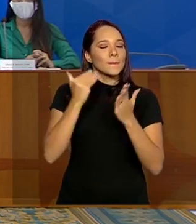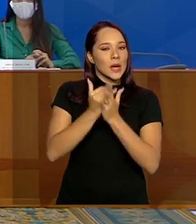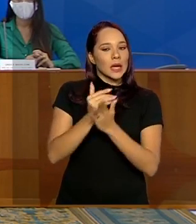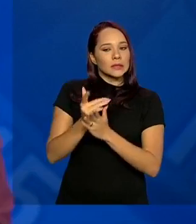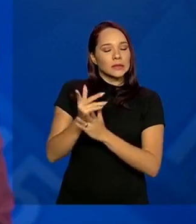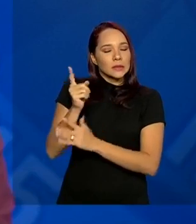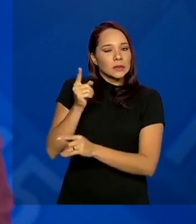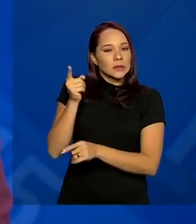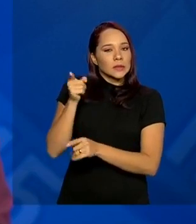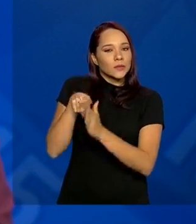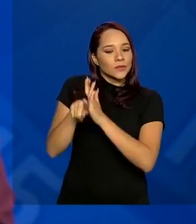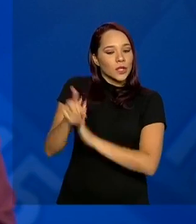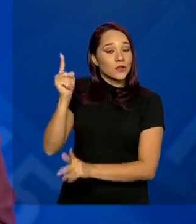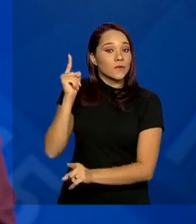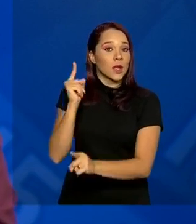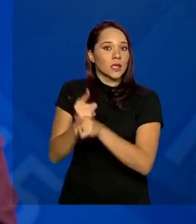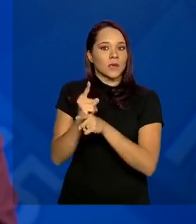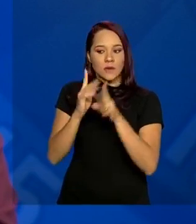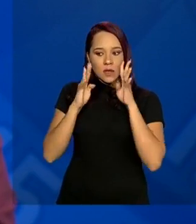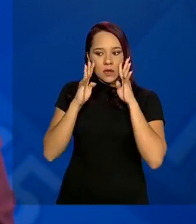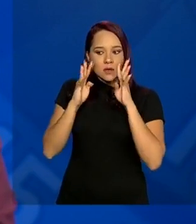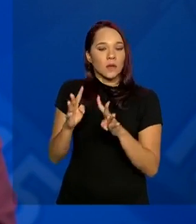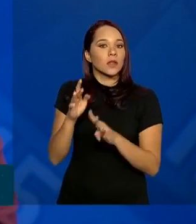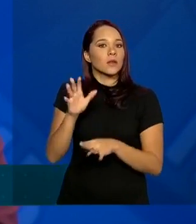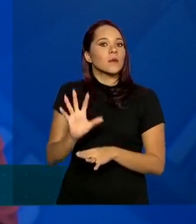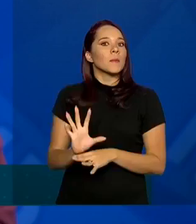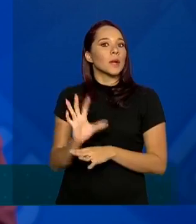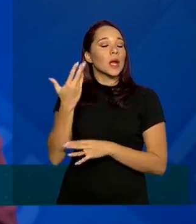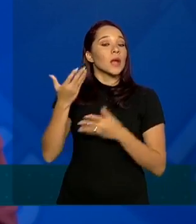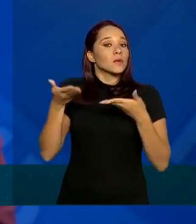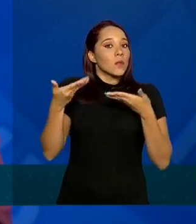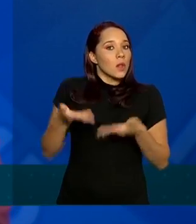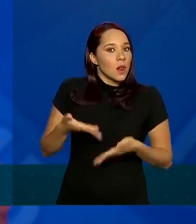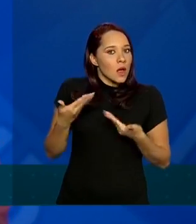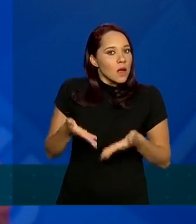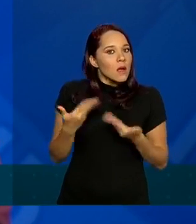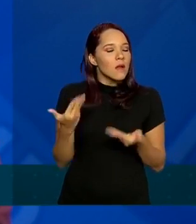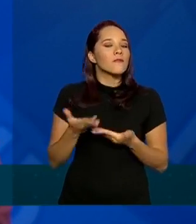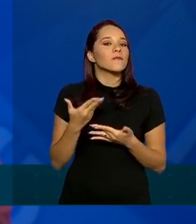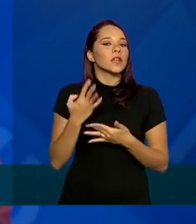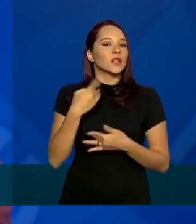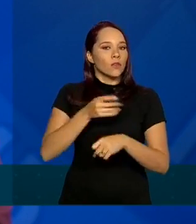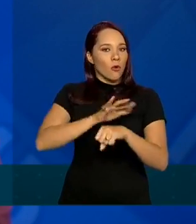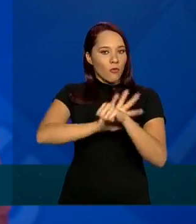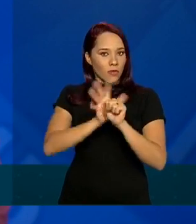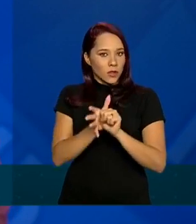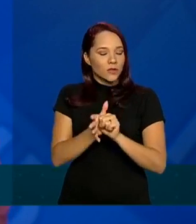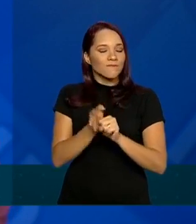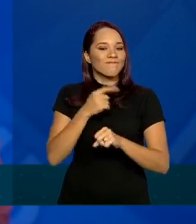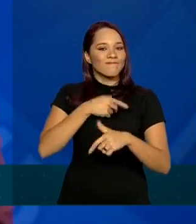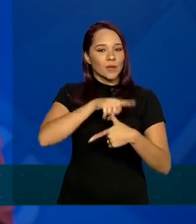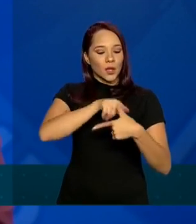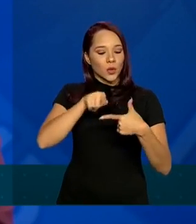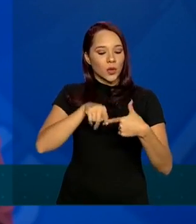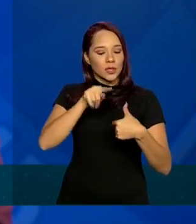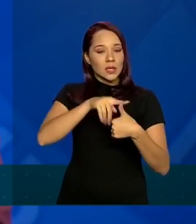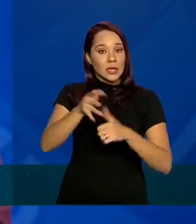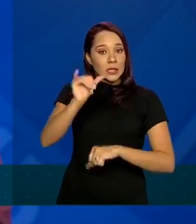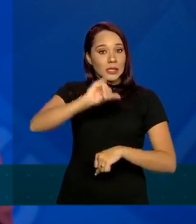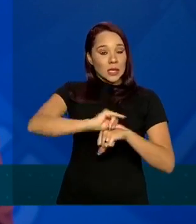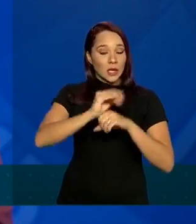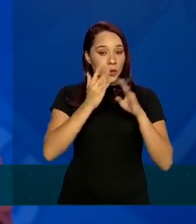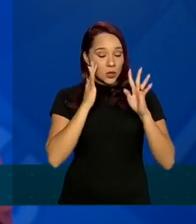atendimento precoce dos casos leves da Covid-19. São dois serviços. O centro de